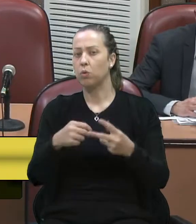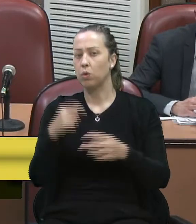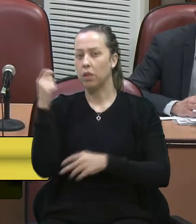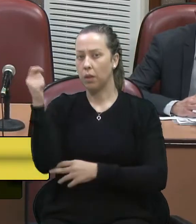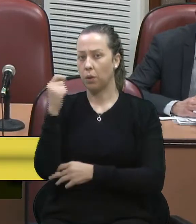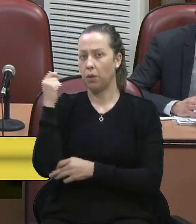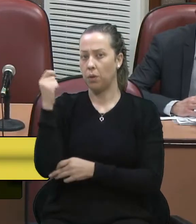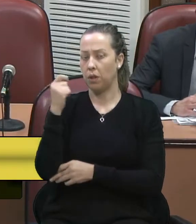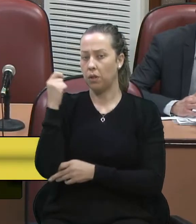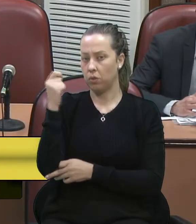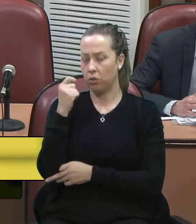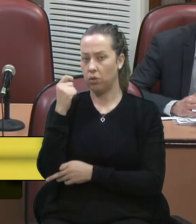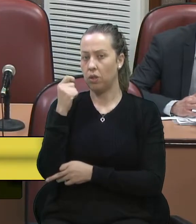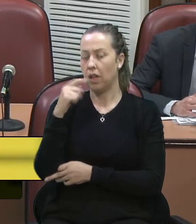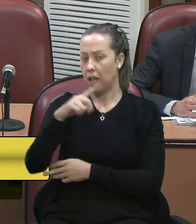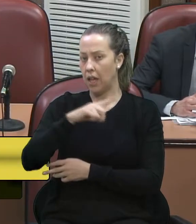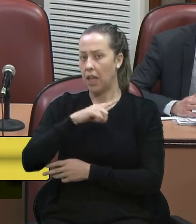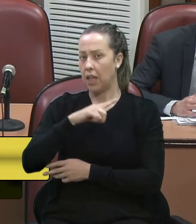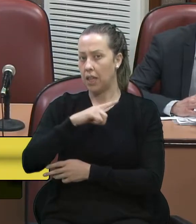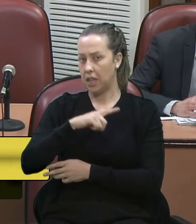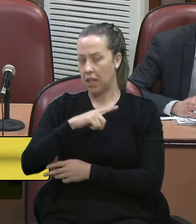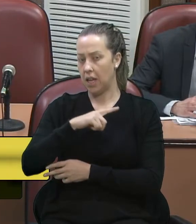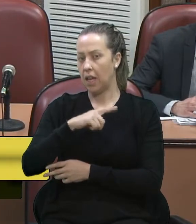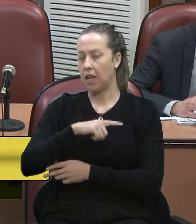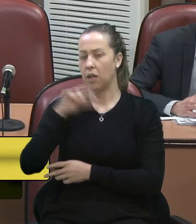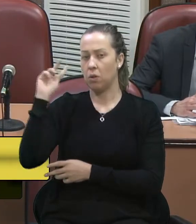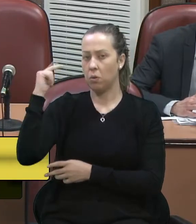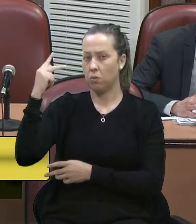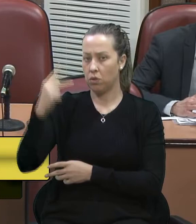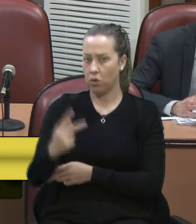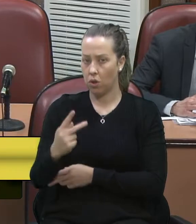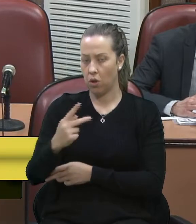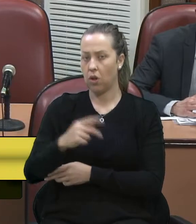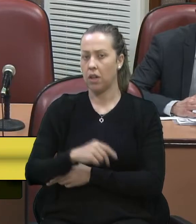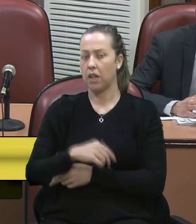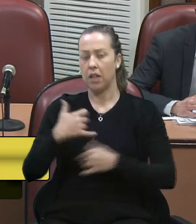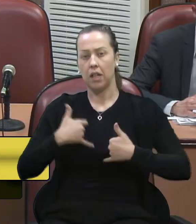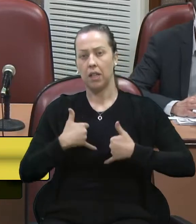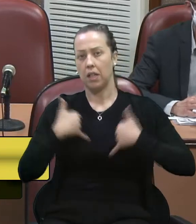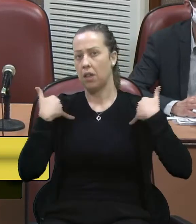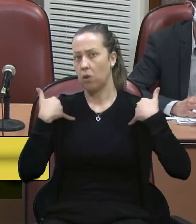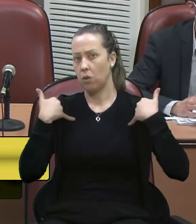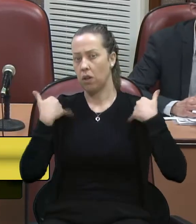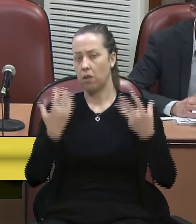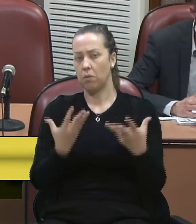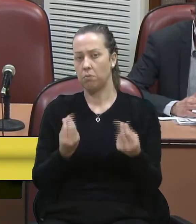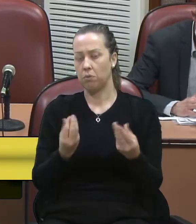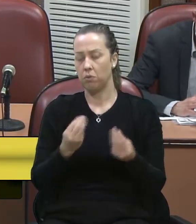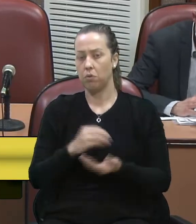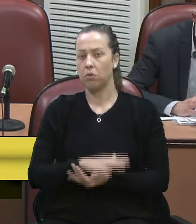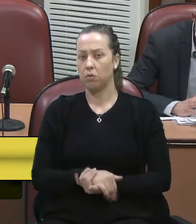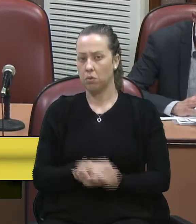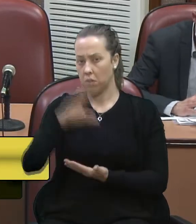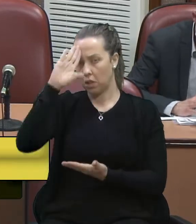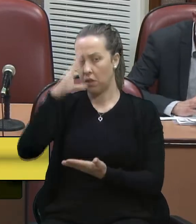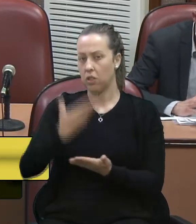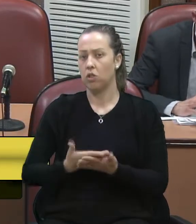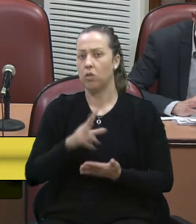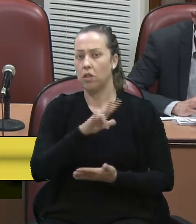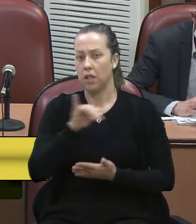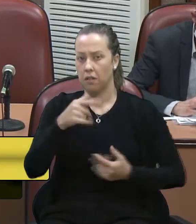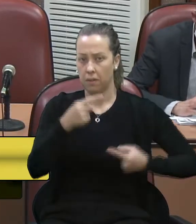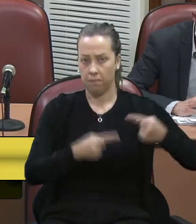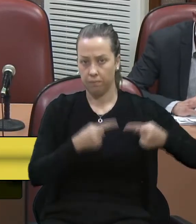Grande tem como história e que nos honra muito. Então será com certeza discutido